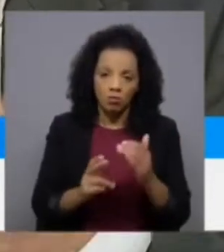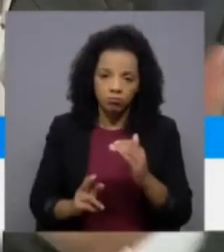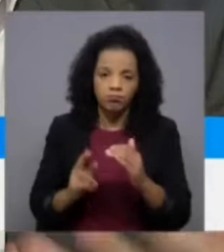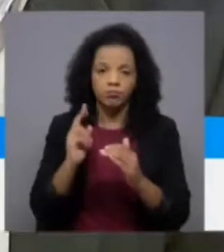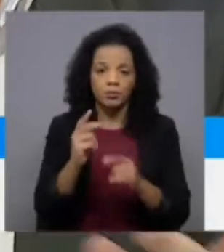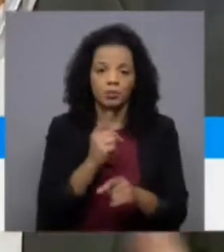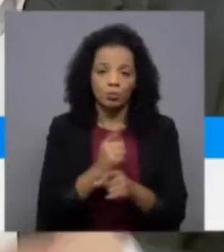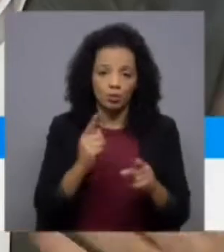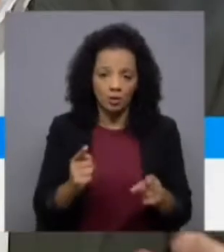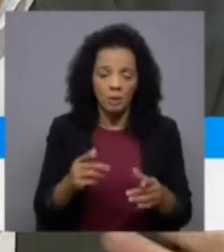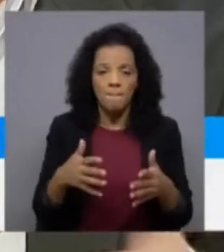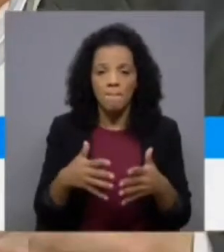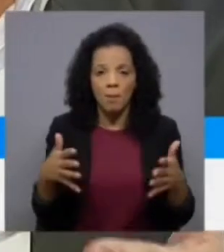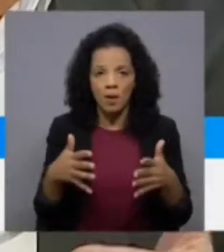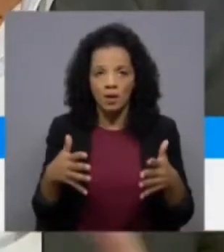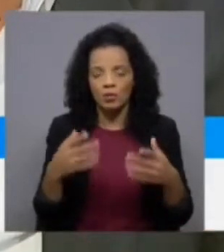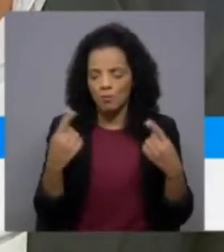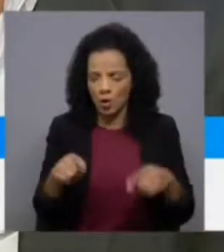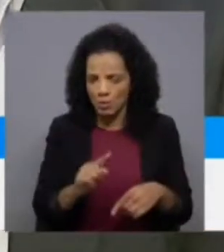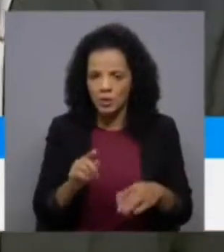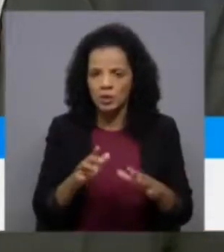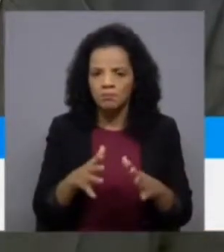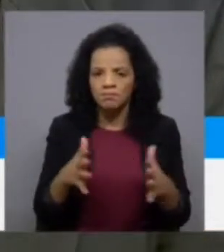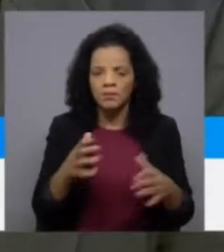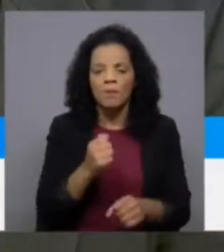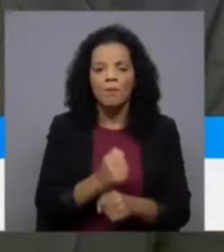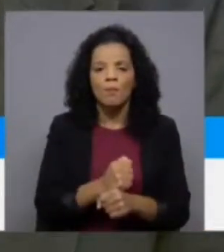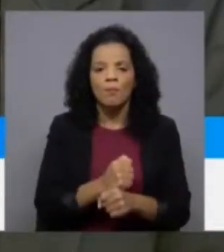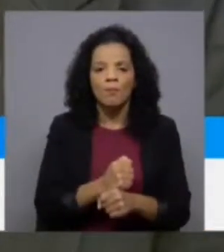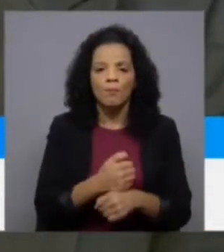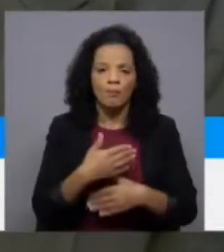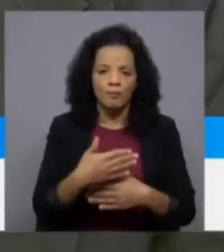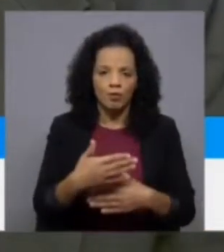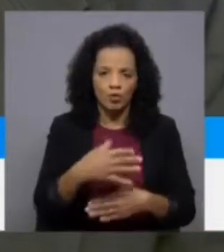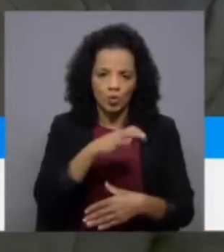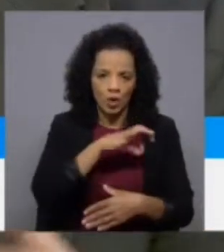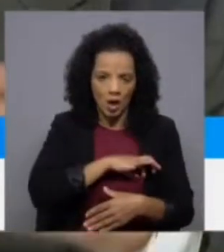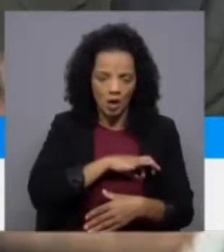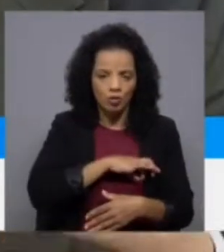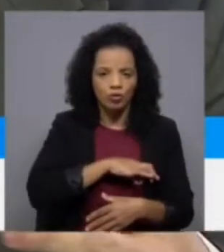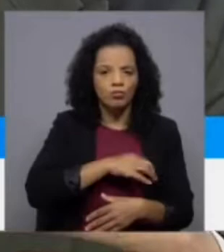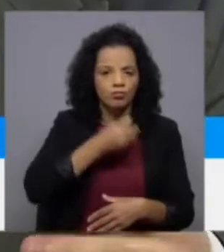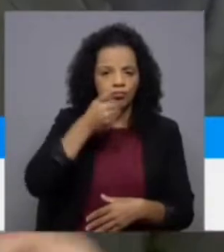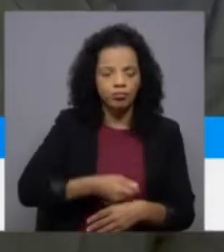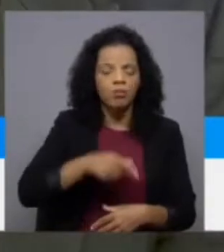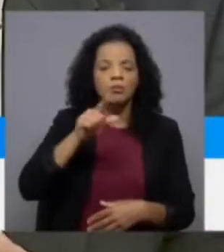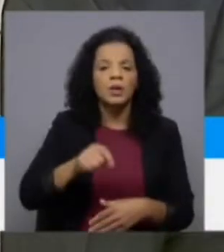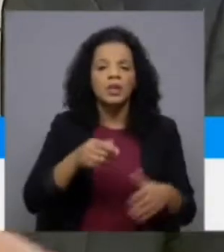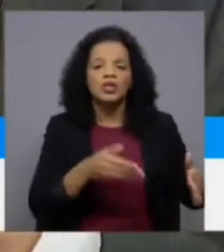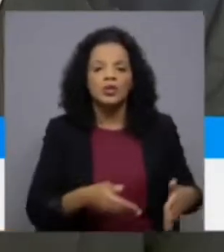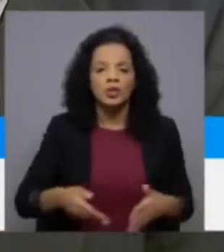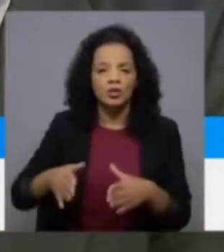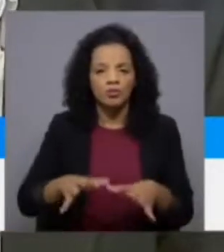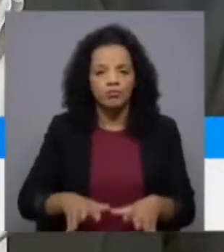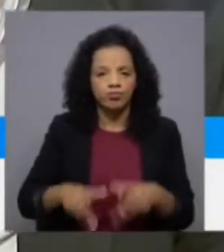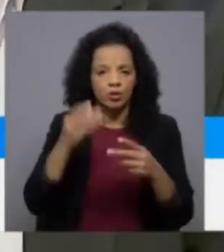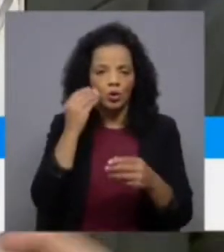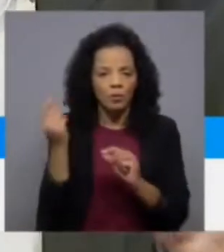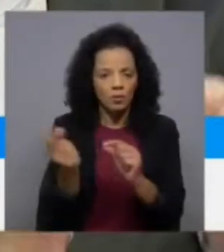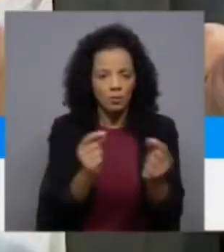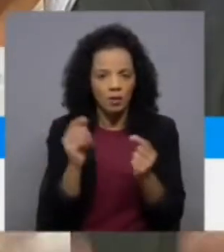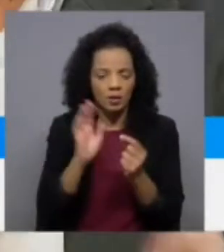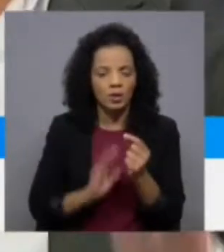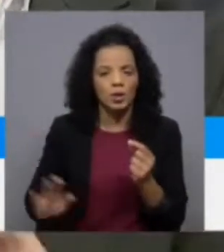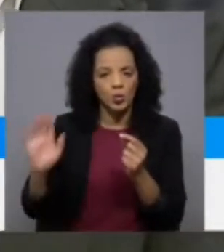porque são, em boa parte, não só, mas também profissionais mais qualificados e temos que ter uma estratégia de desenvolvimento baseada num grande debate nacional